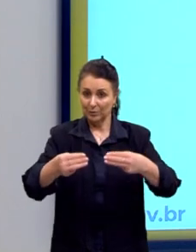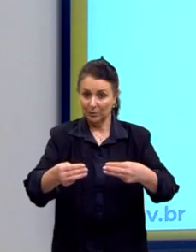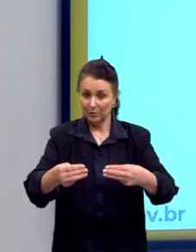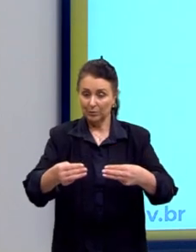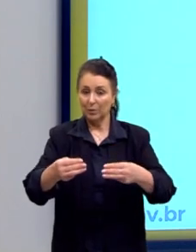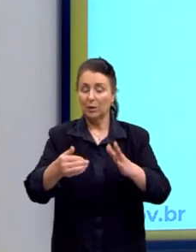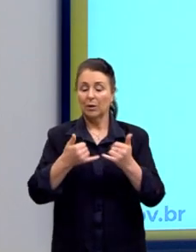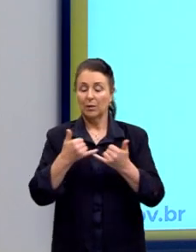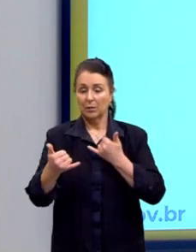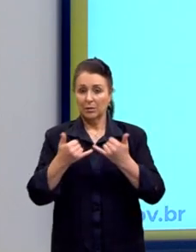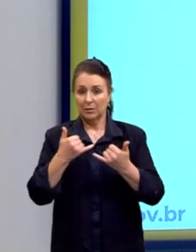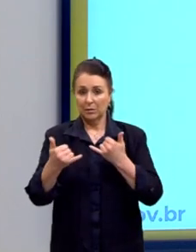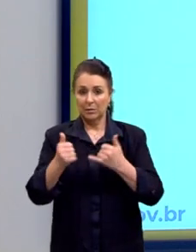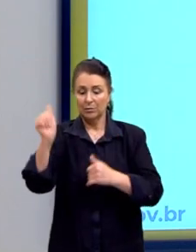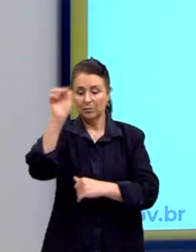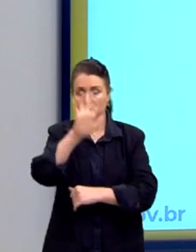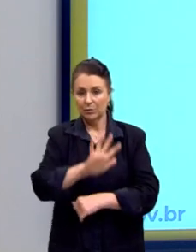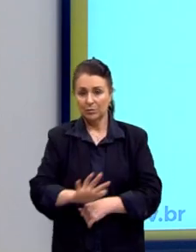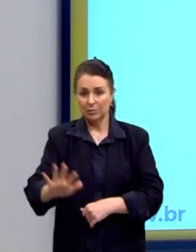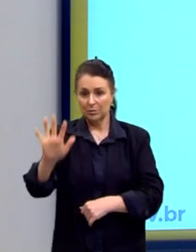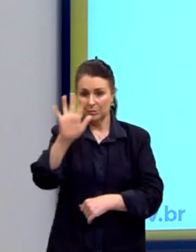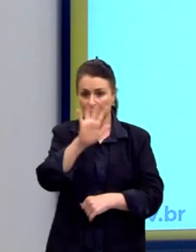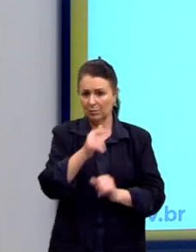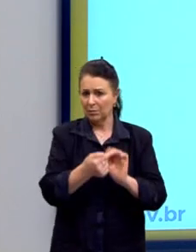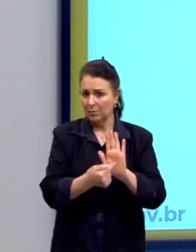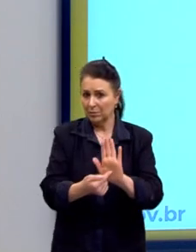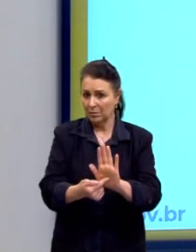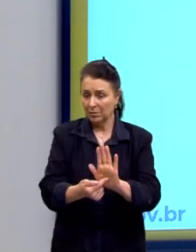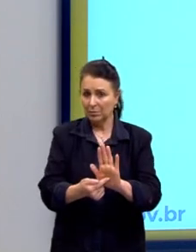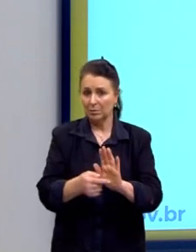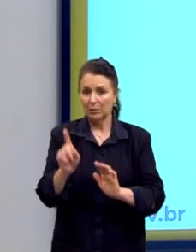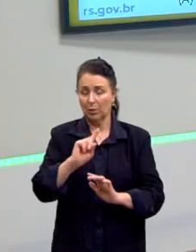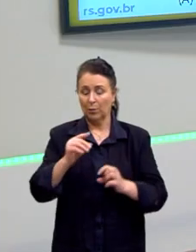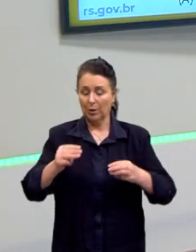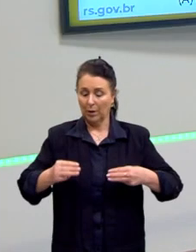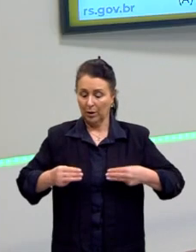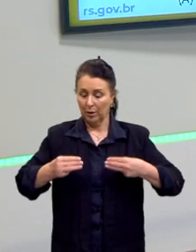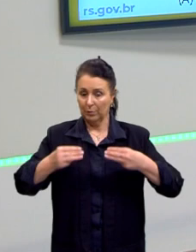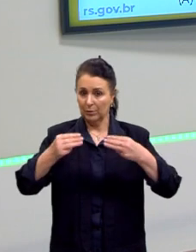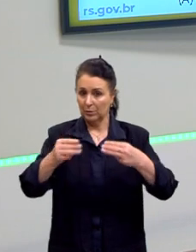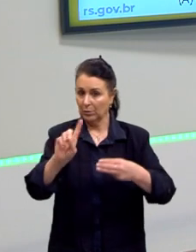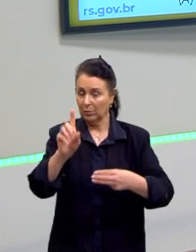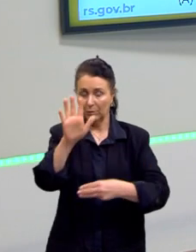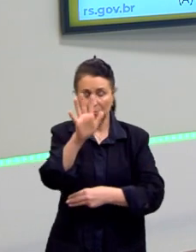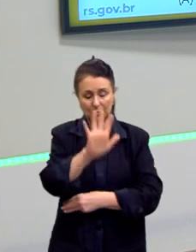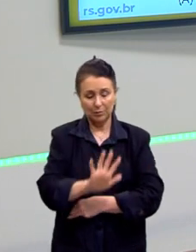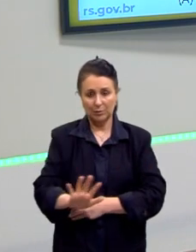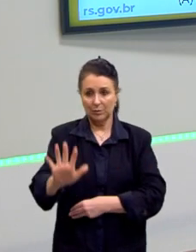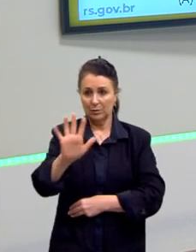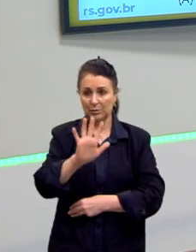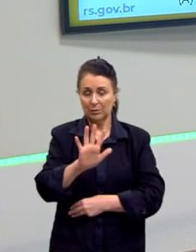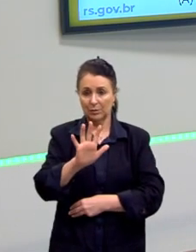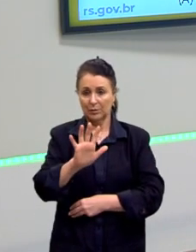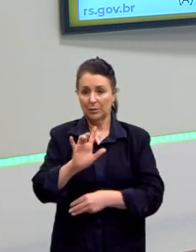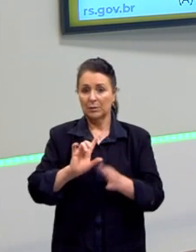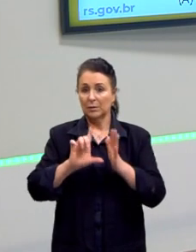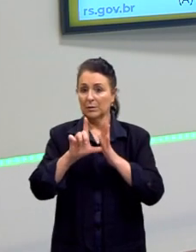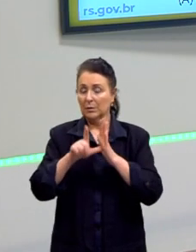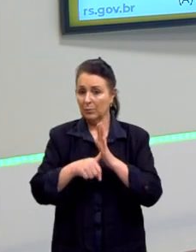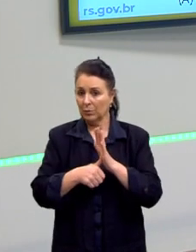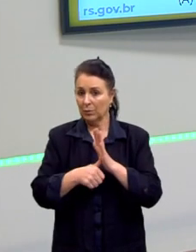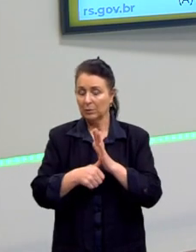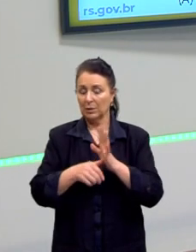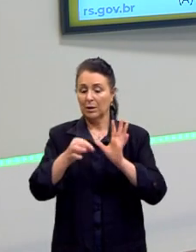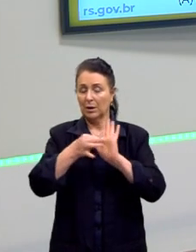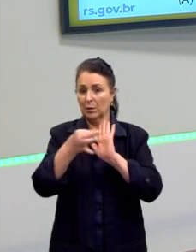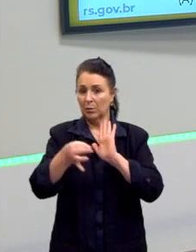um exemplo de generalização apresentada? Não, é o ministro. Então, não tem generalização. É um